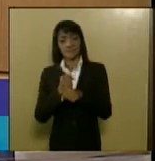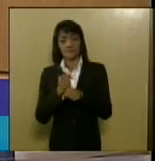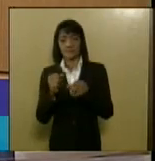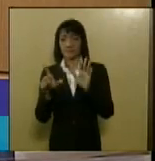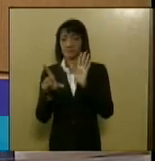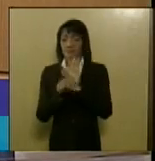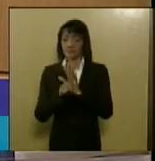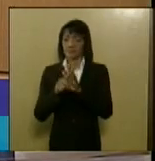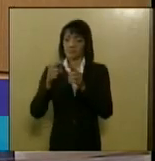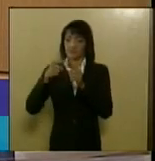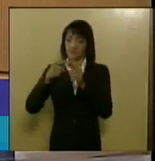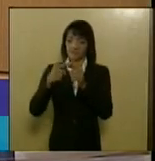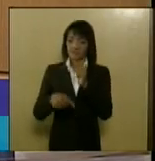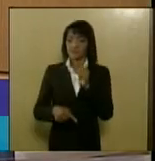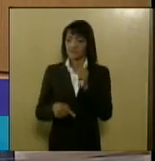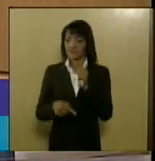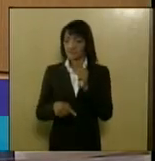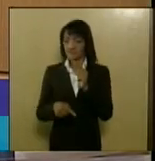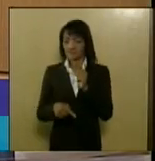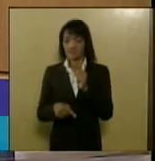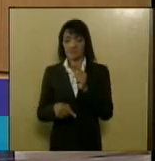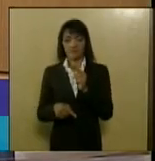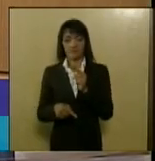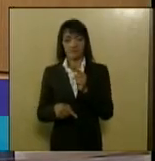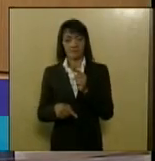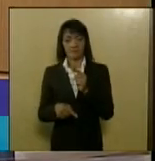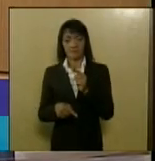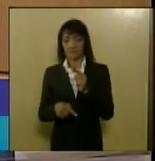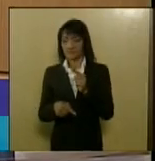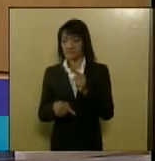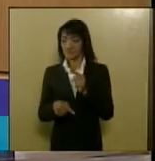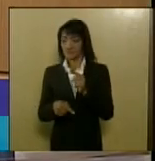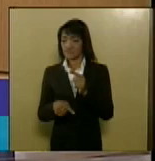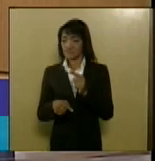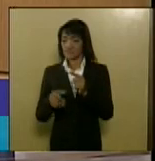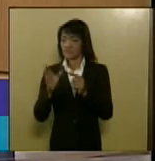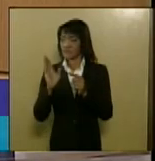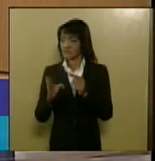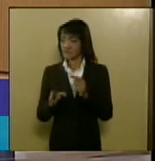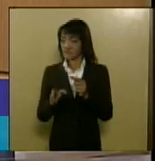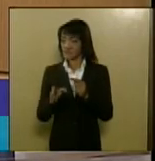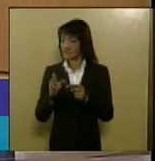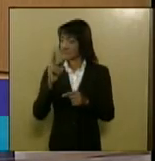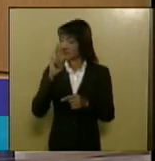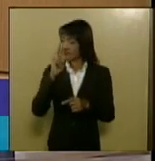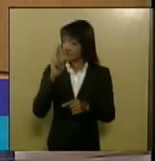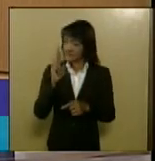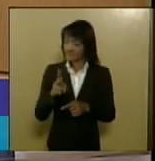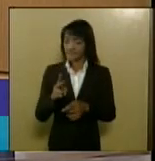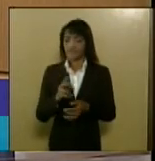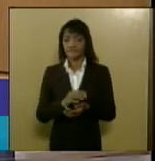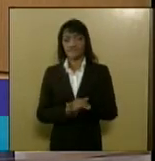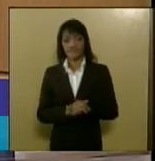proibindo a publicidade que deu um alento muito forte que